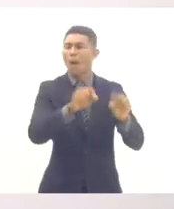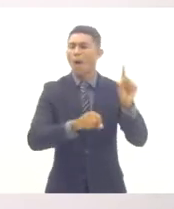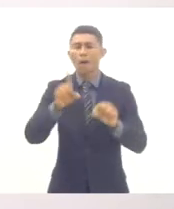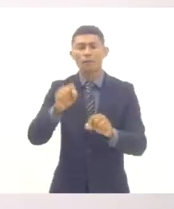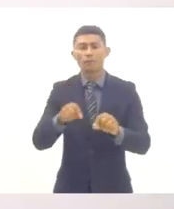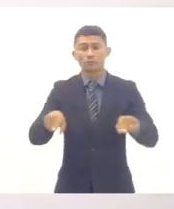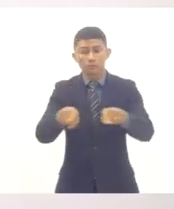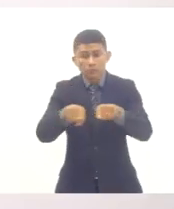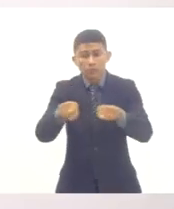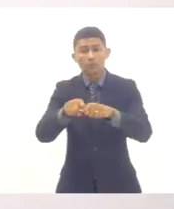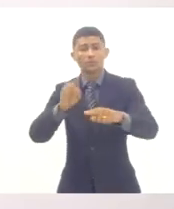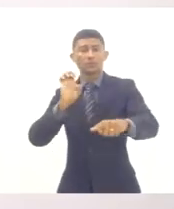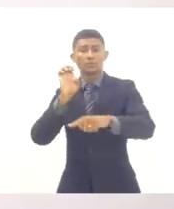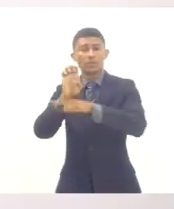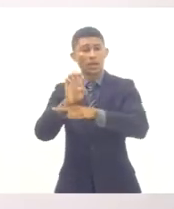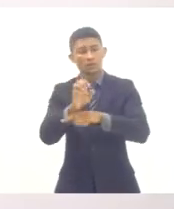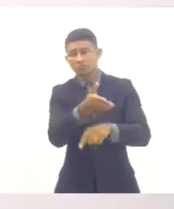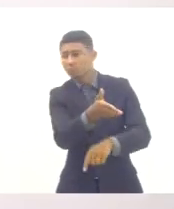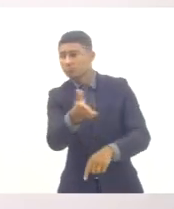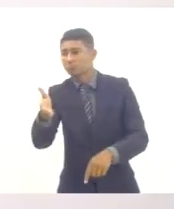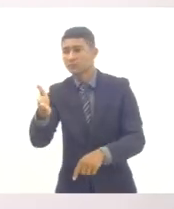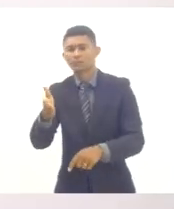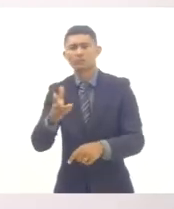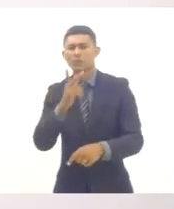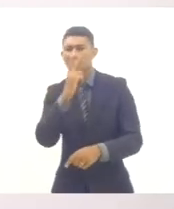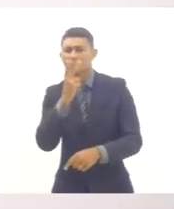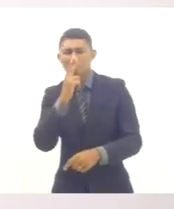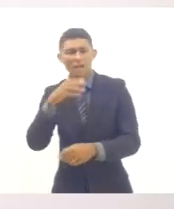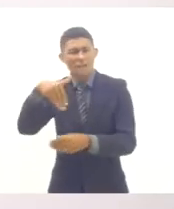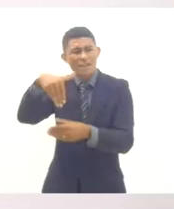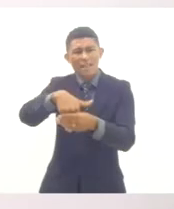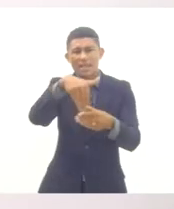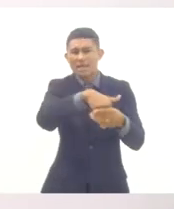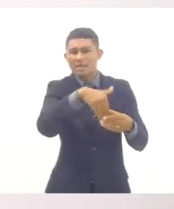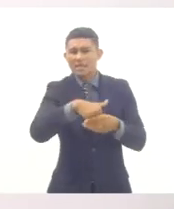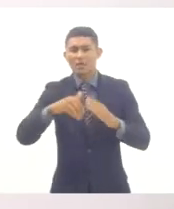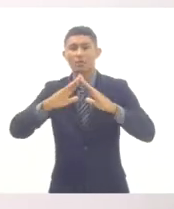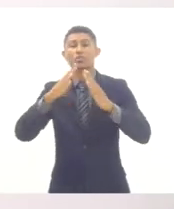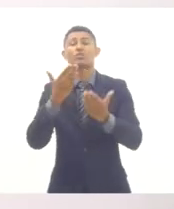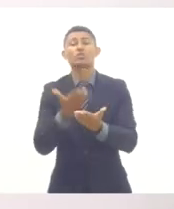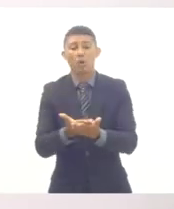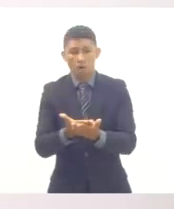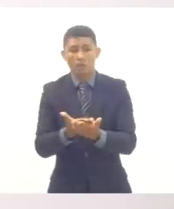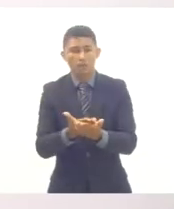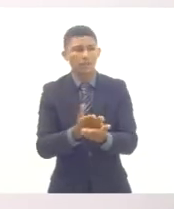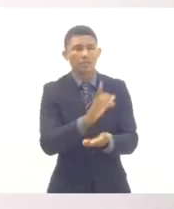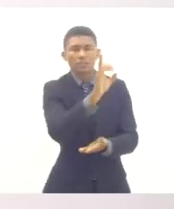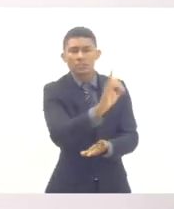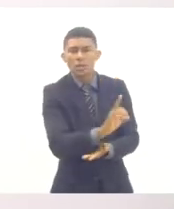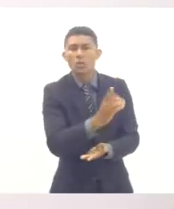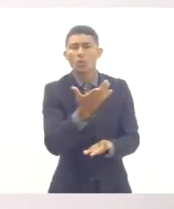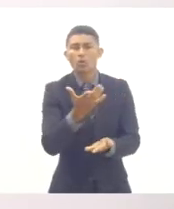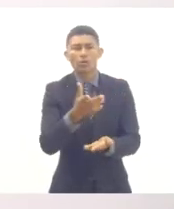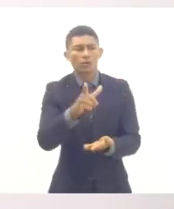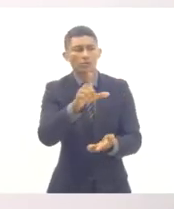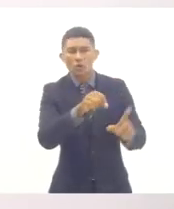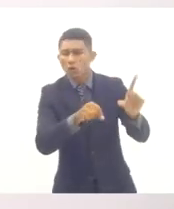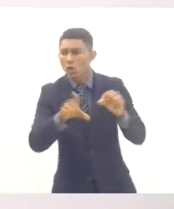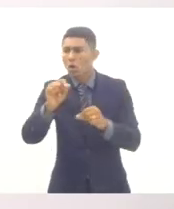nós não temos garantido a eleição para os diretores das escolas, o que atrapalha